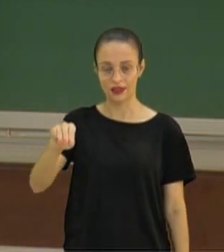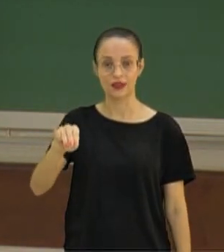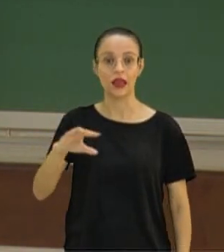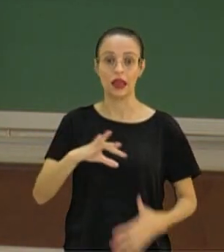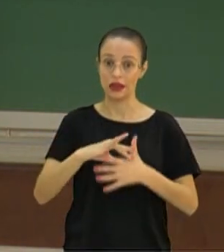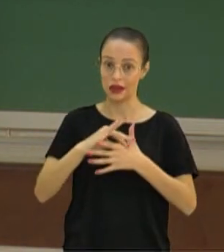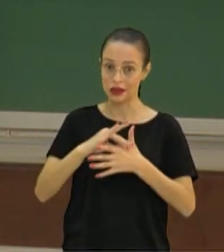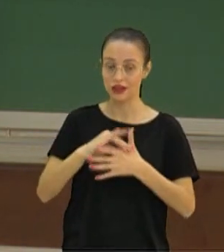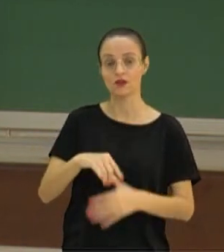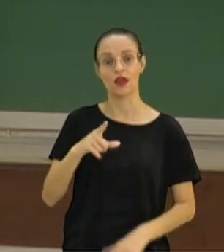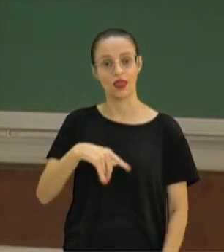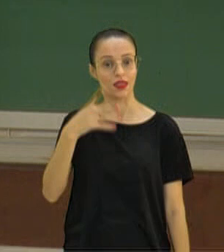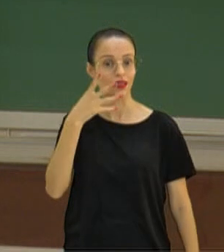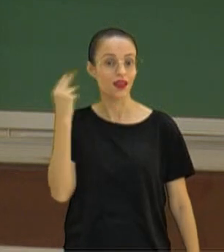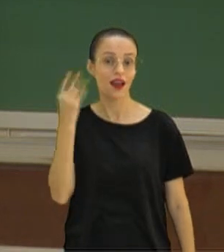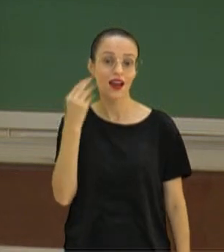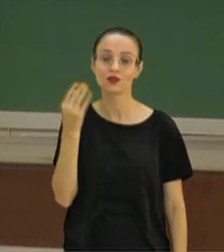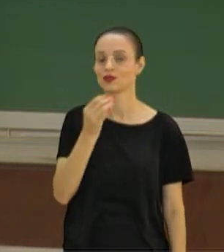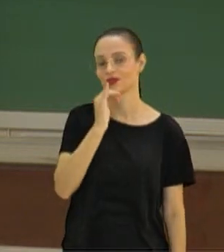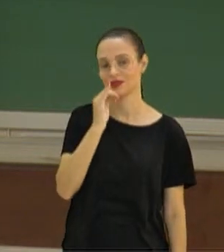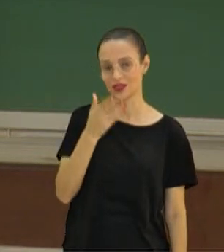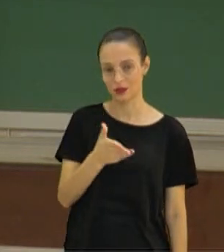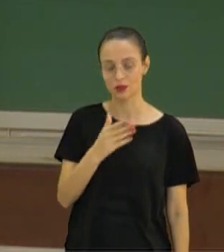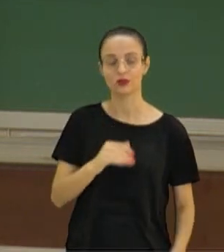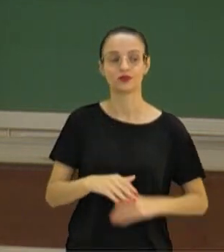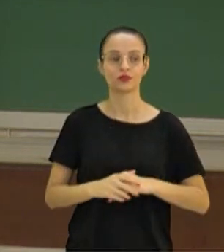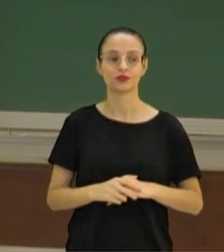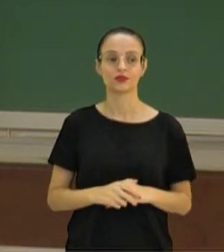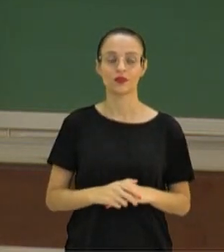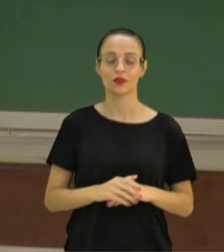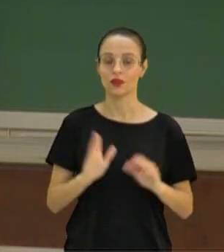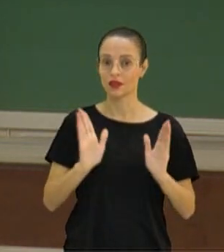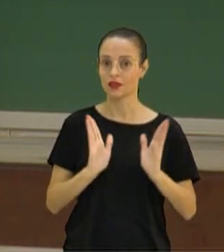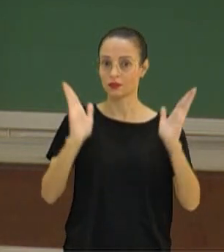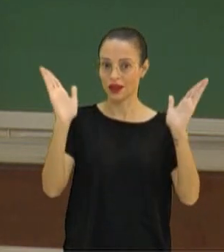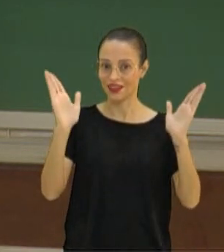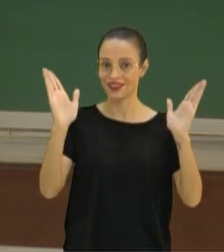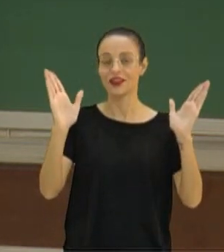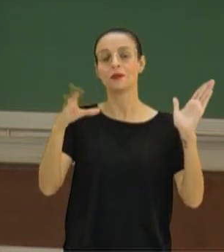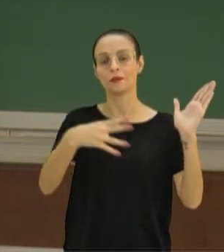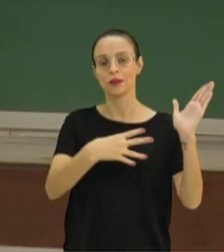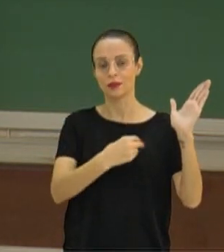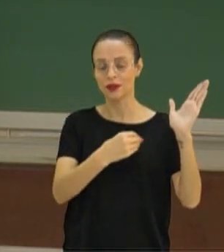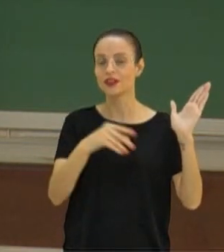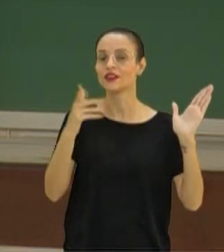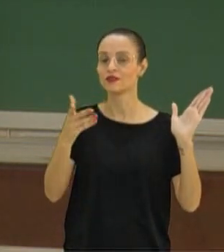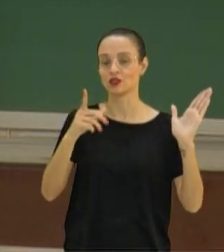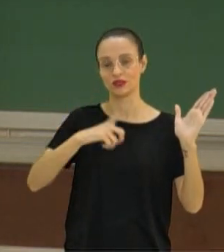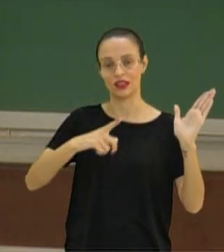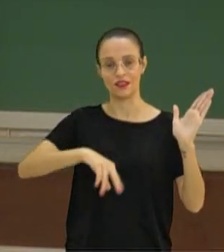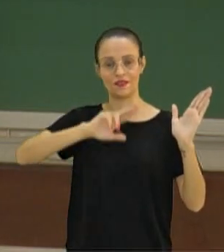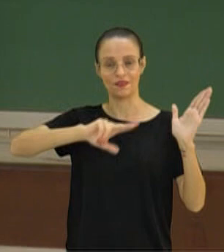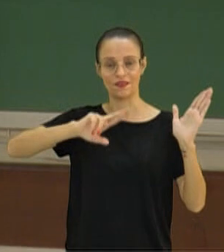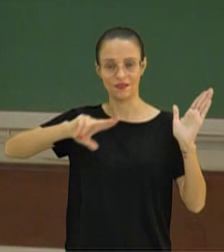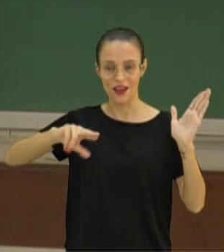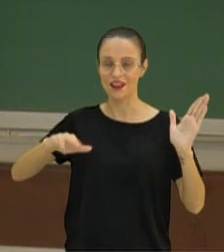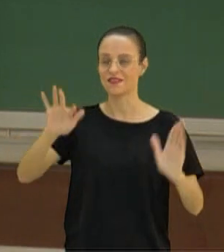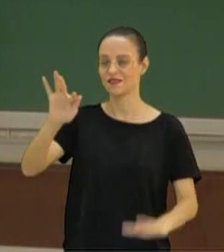incluir gatos ali, por exemplo, para poder fazer a classificação. Se eu pegar os mamíferos, classe mamalha, filo